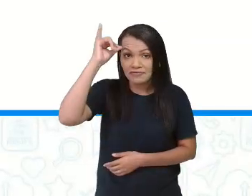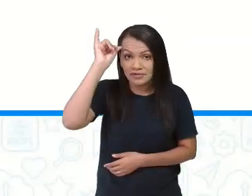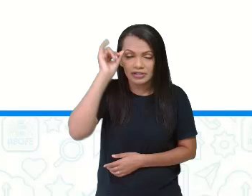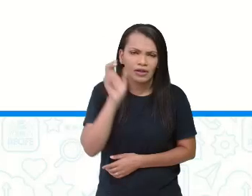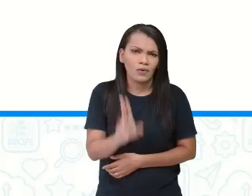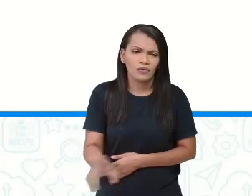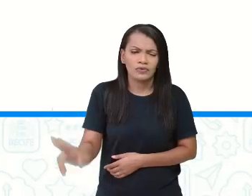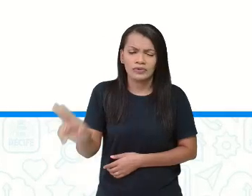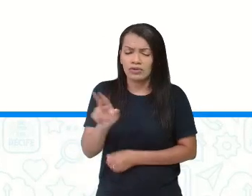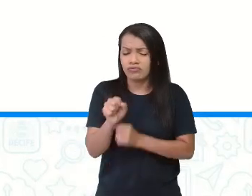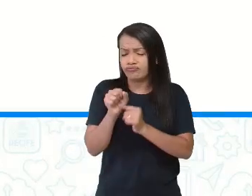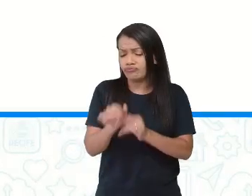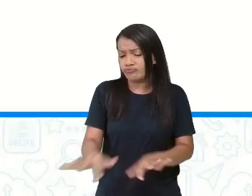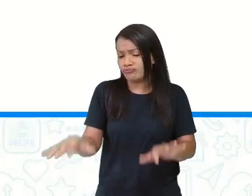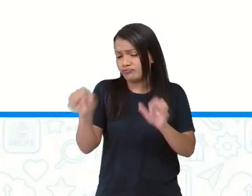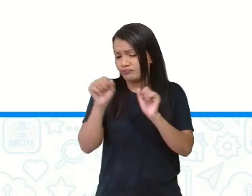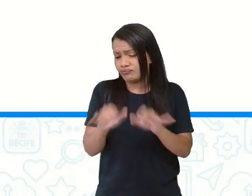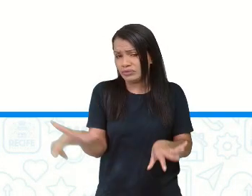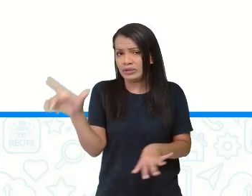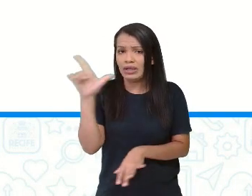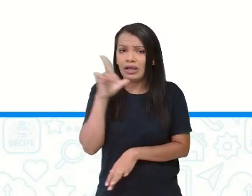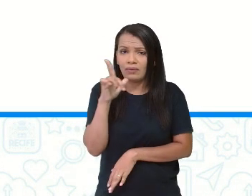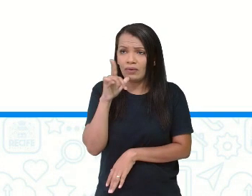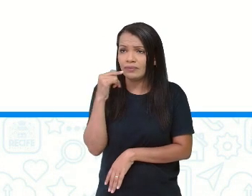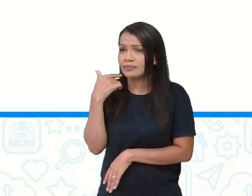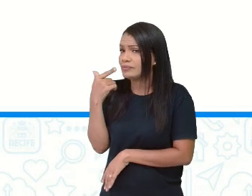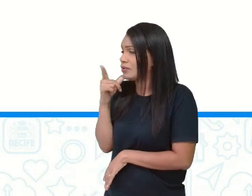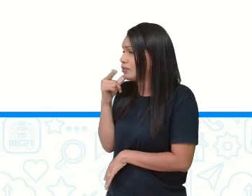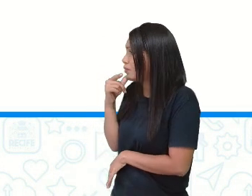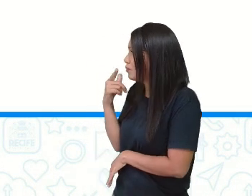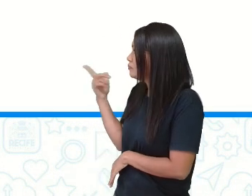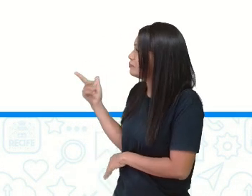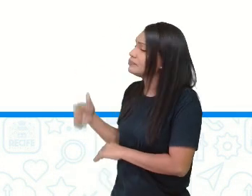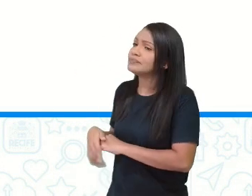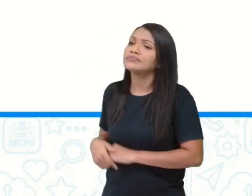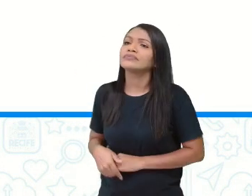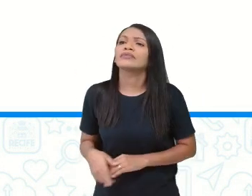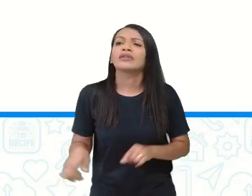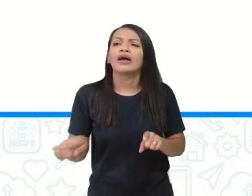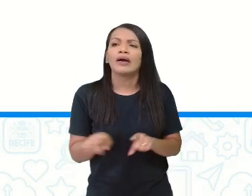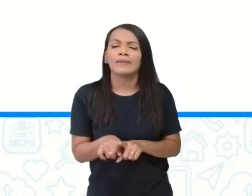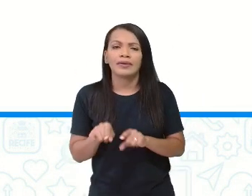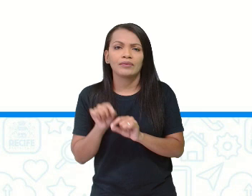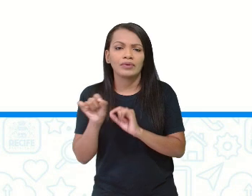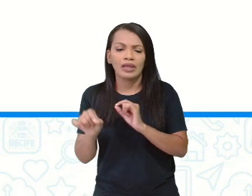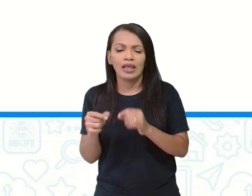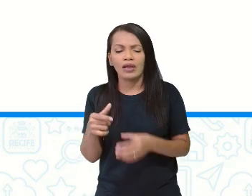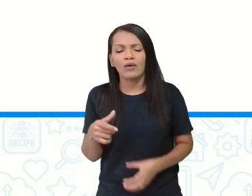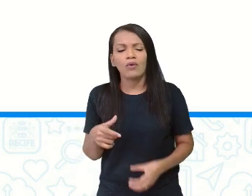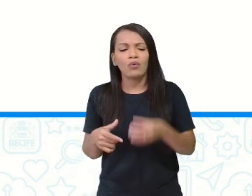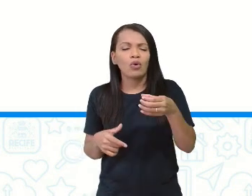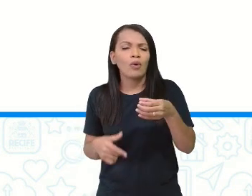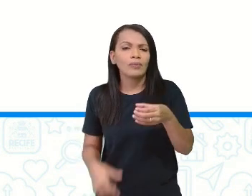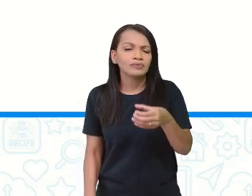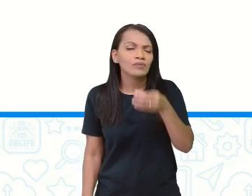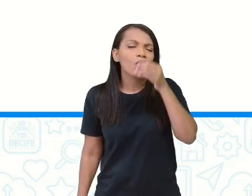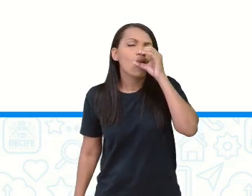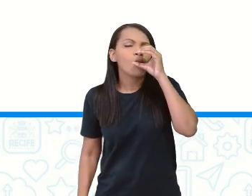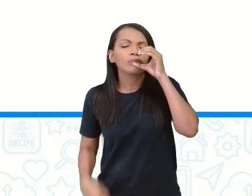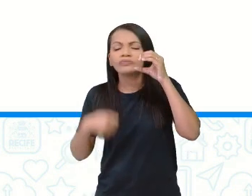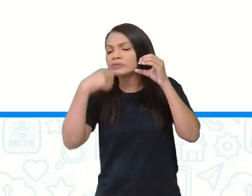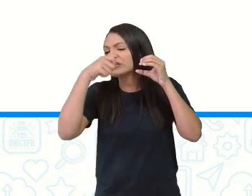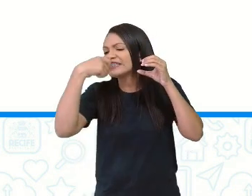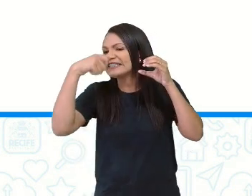Fechando a torneira, ou utilizando um copo de água para poder fazer a escovação do dente, você também vai estar